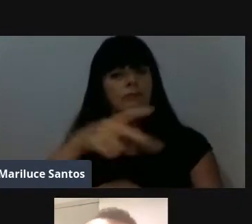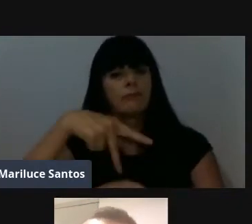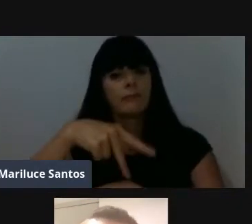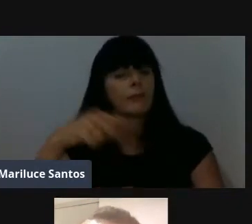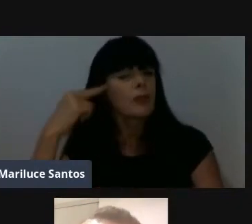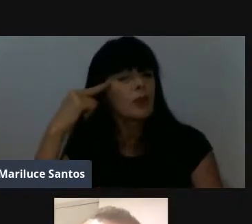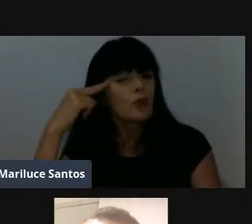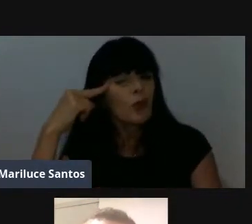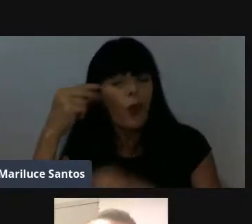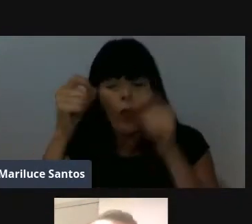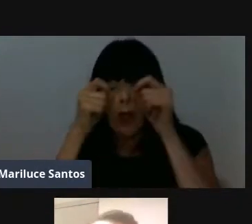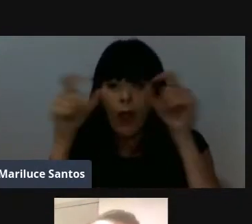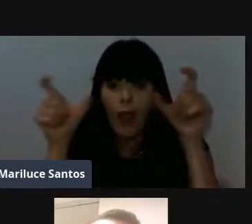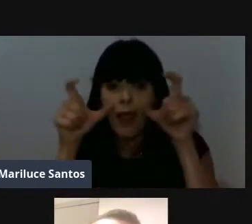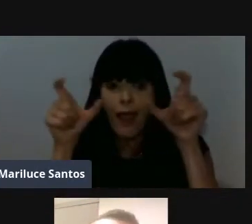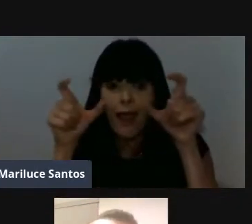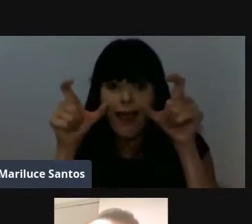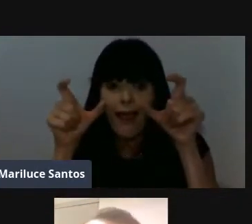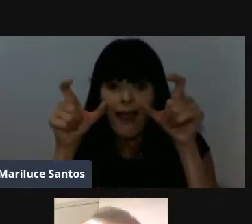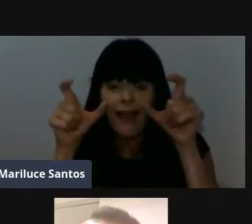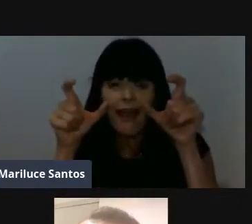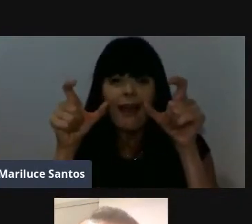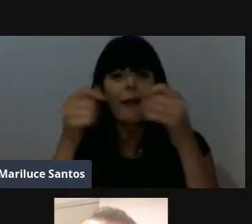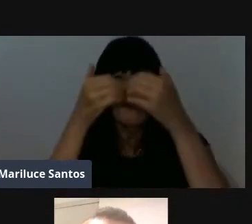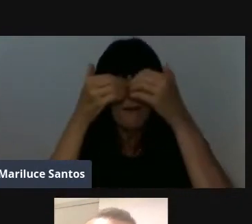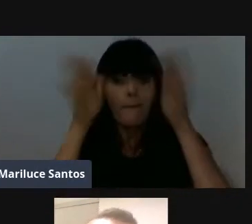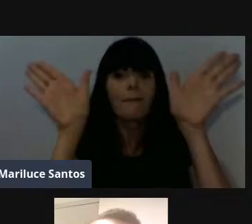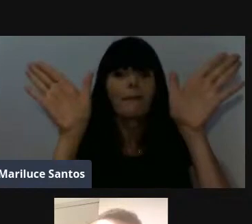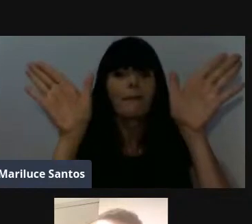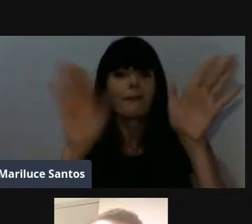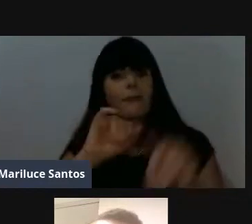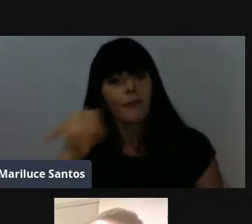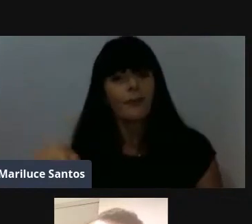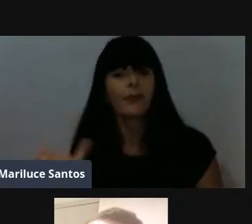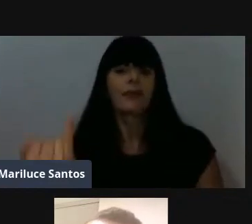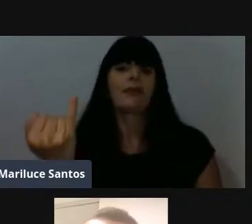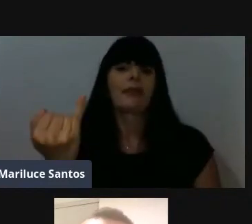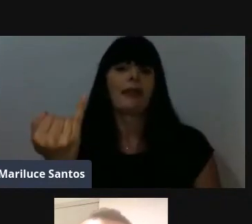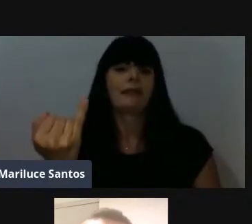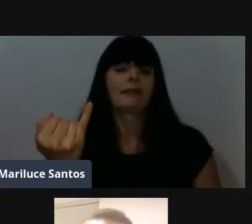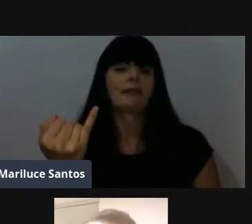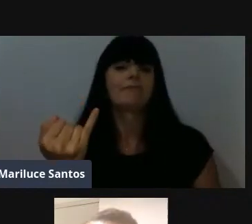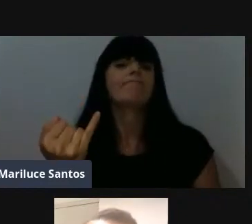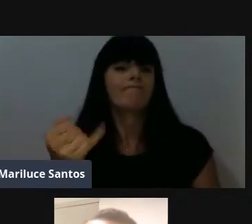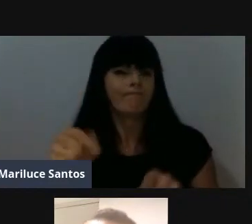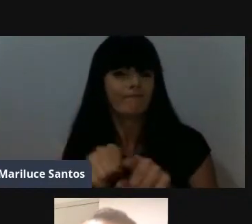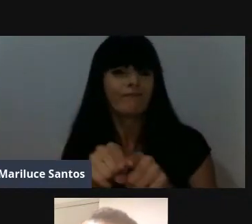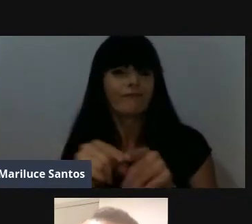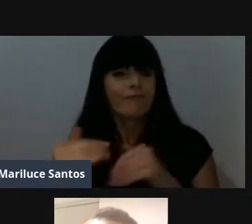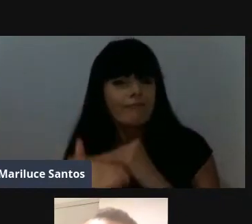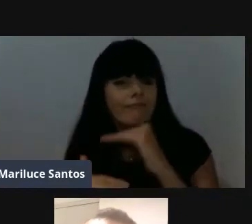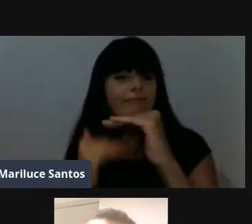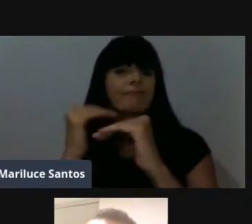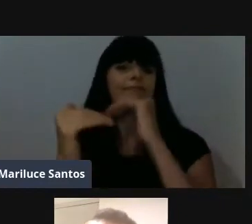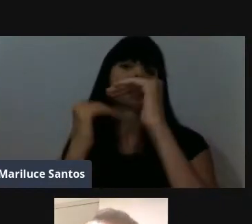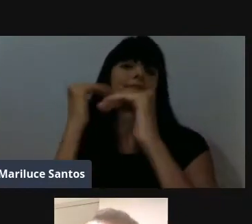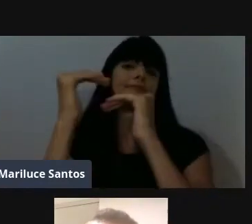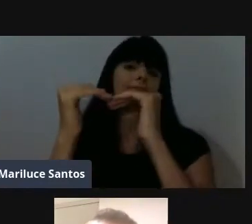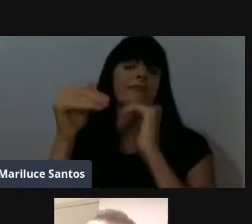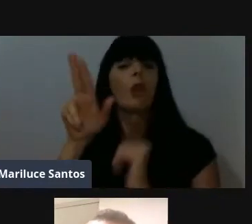sonhem com os olhos abertos, abertos para as oportunidades, agarrem as oportunidades, cresçam, mas nunca